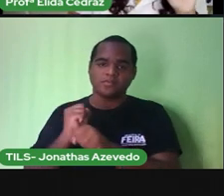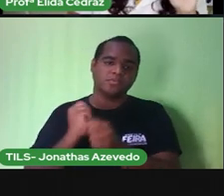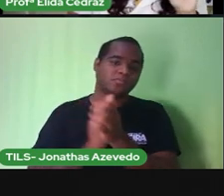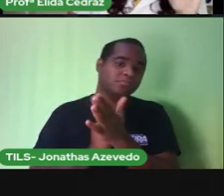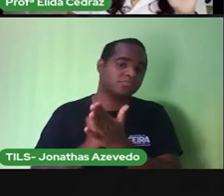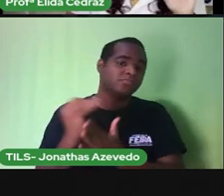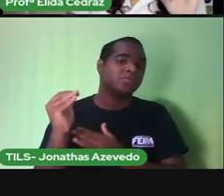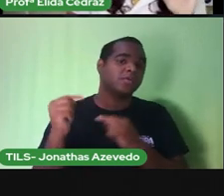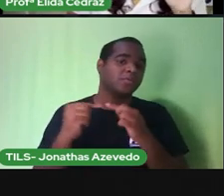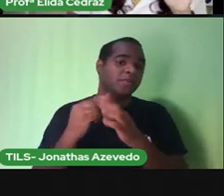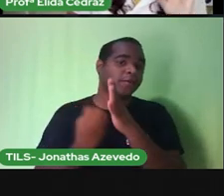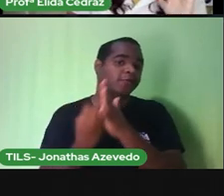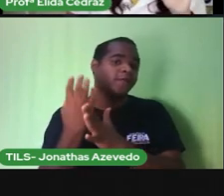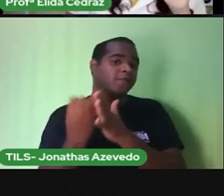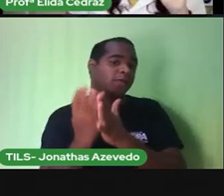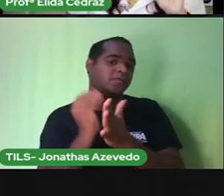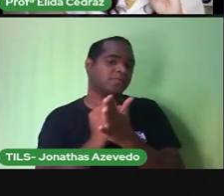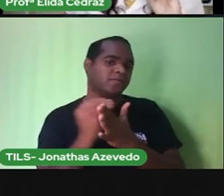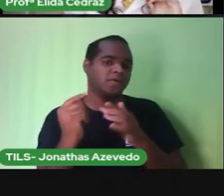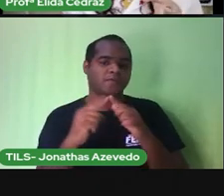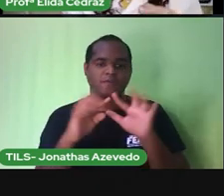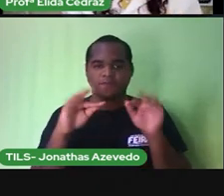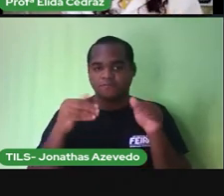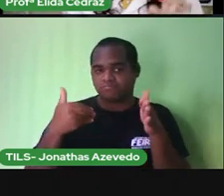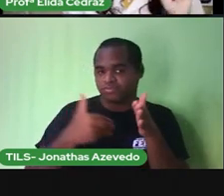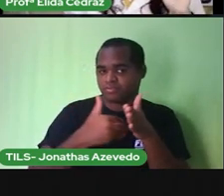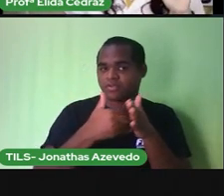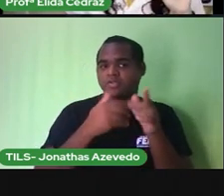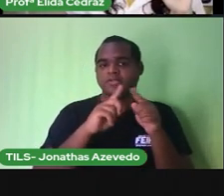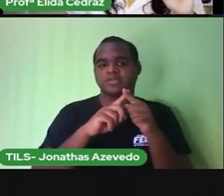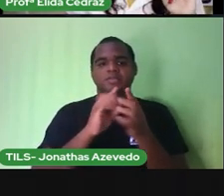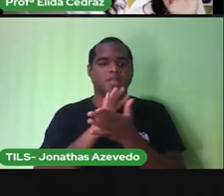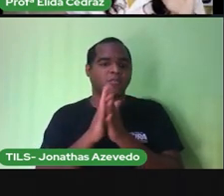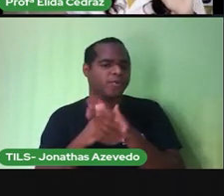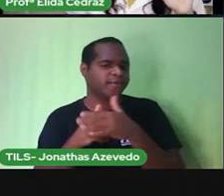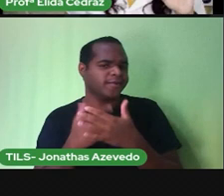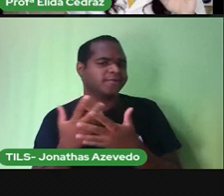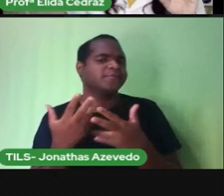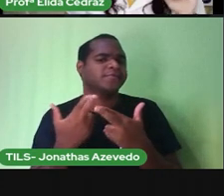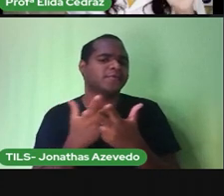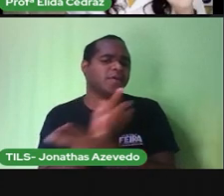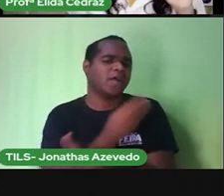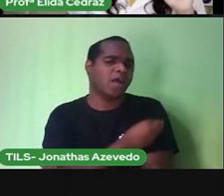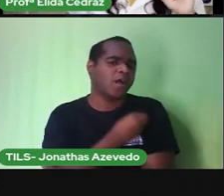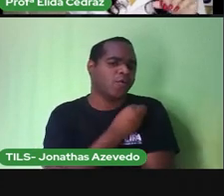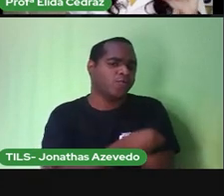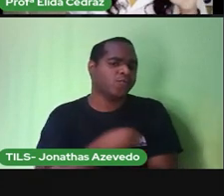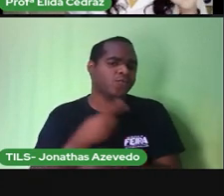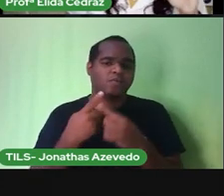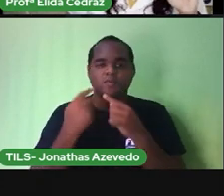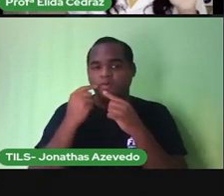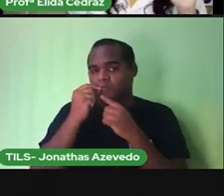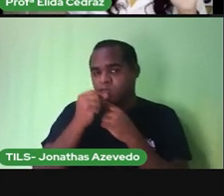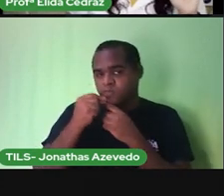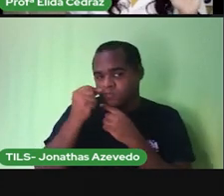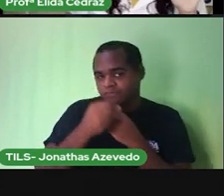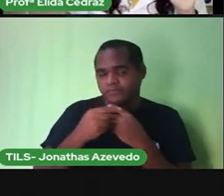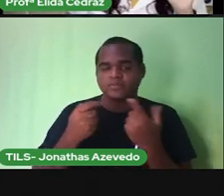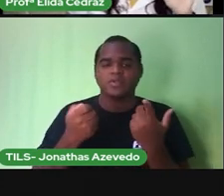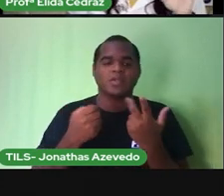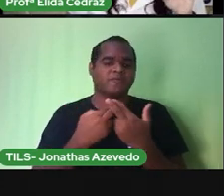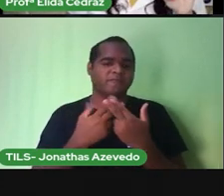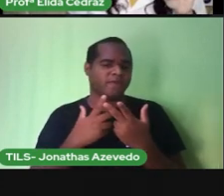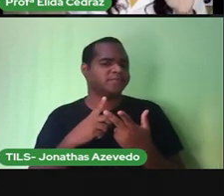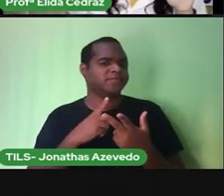da validade de do sabonete do creme dental do alto